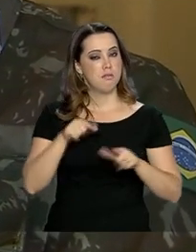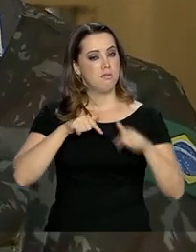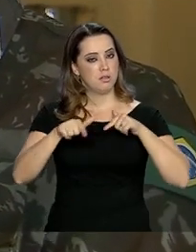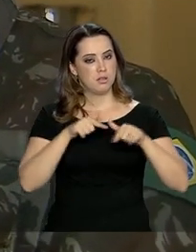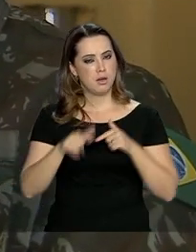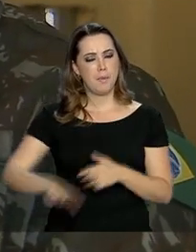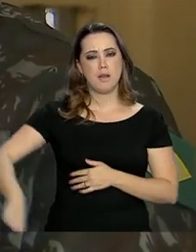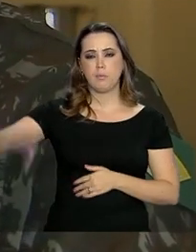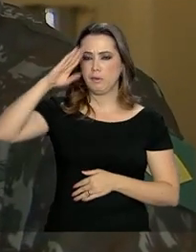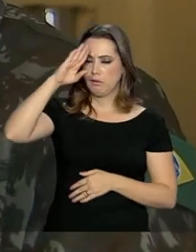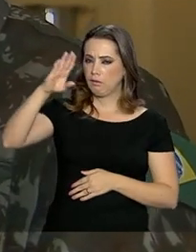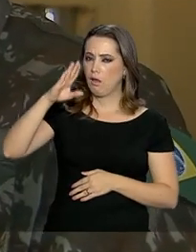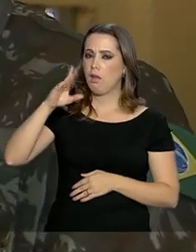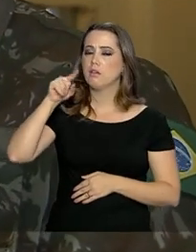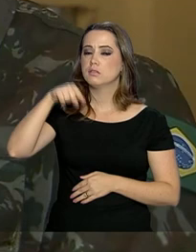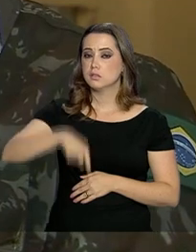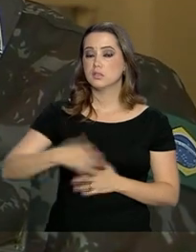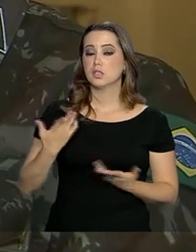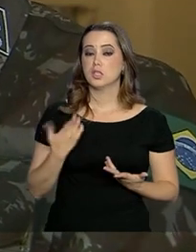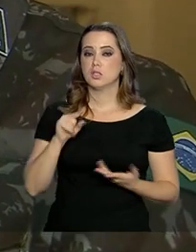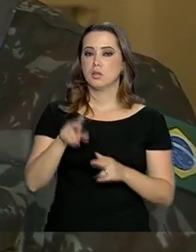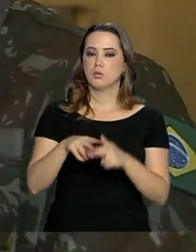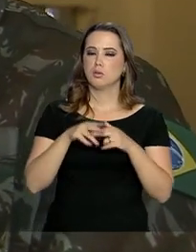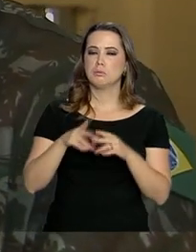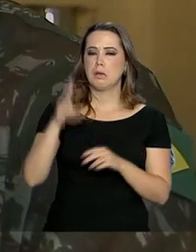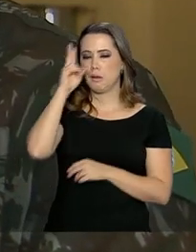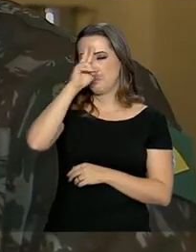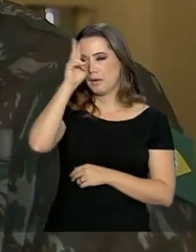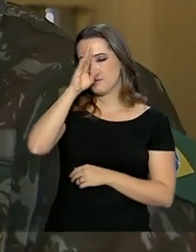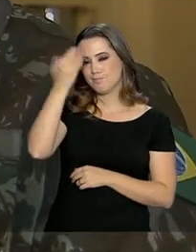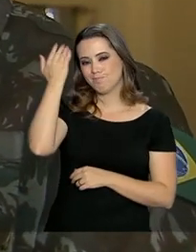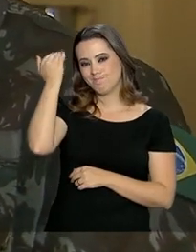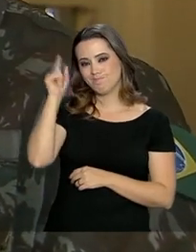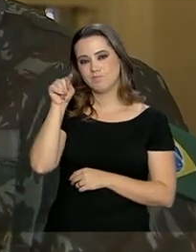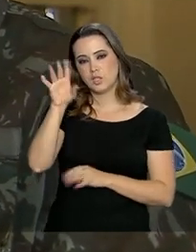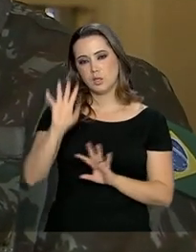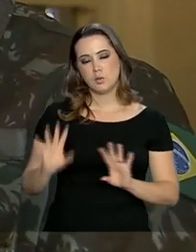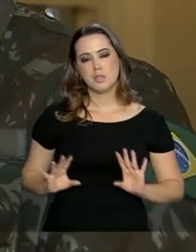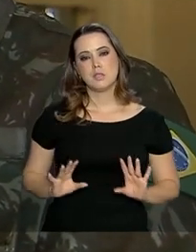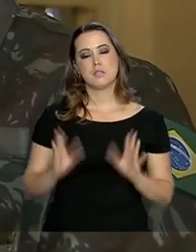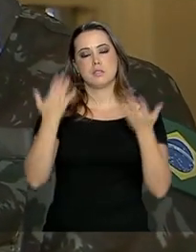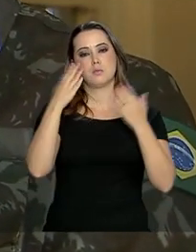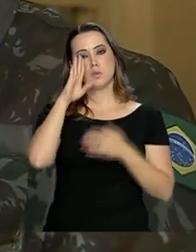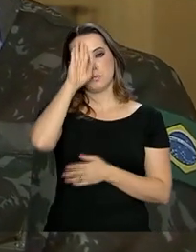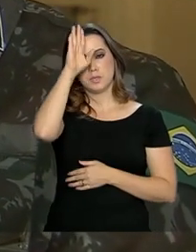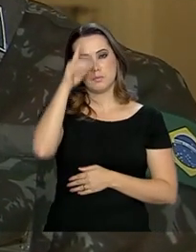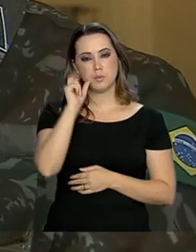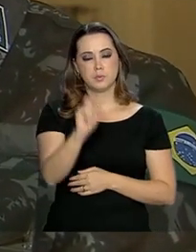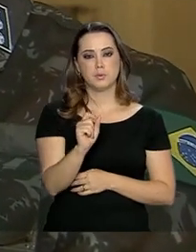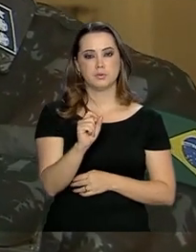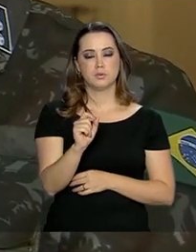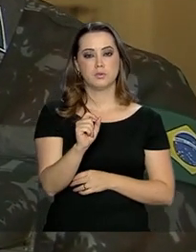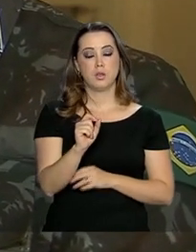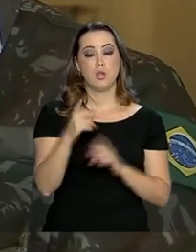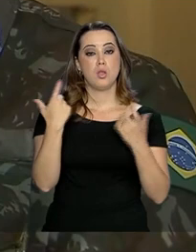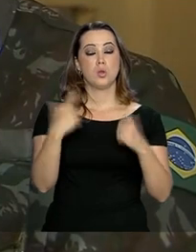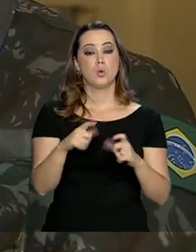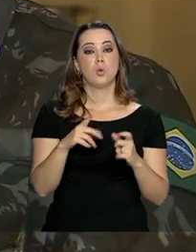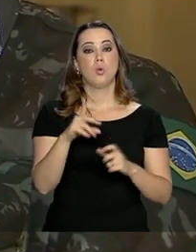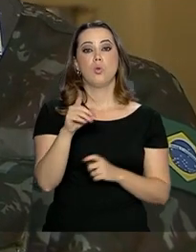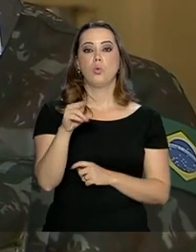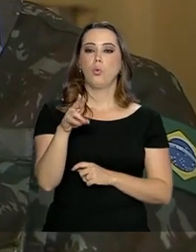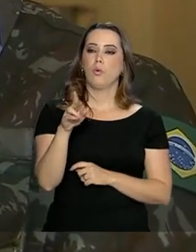atividades militares com aquele apelo histórico mesmo. Então, são cerimoniais, principalmente no Palácio Duque de